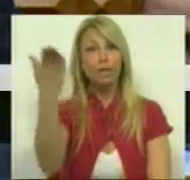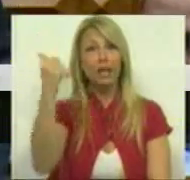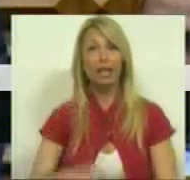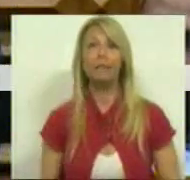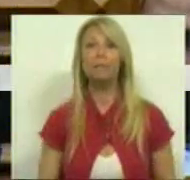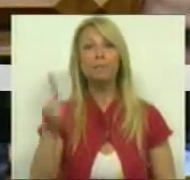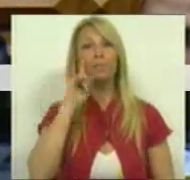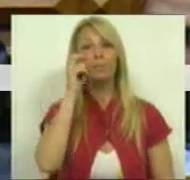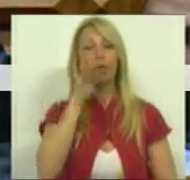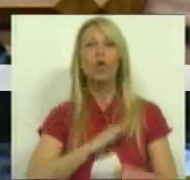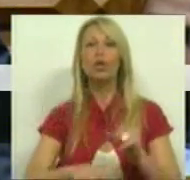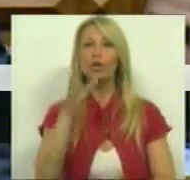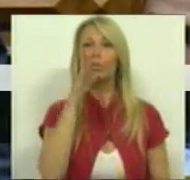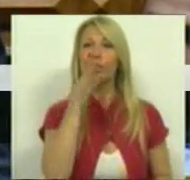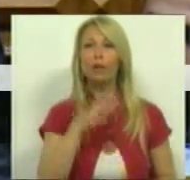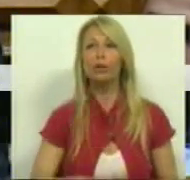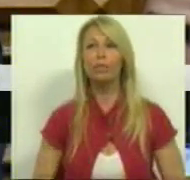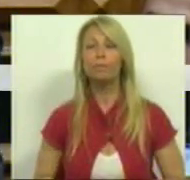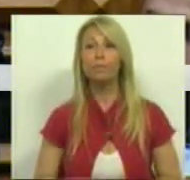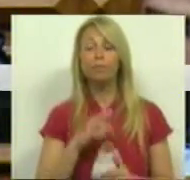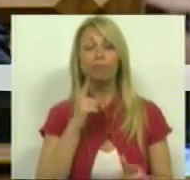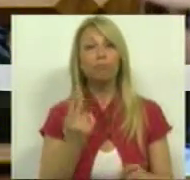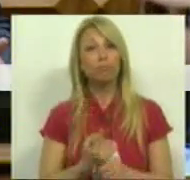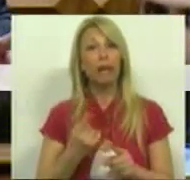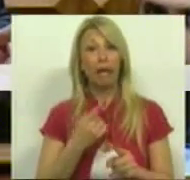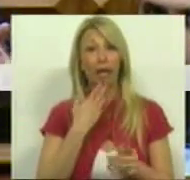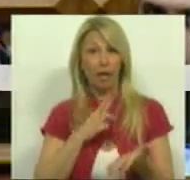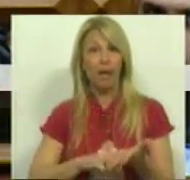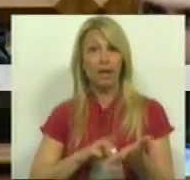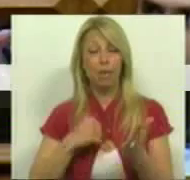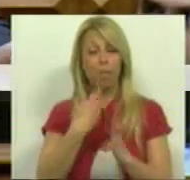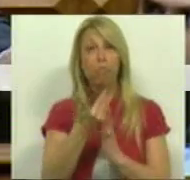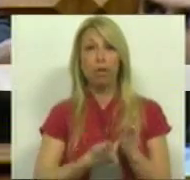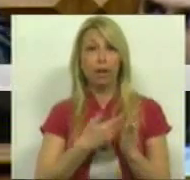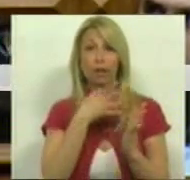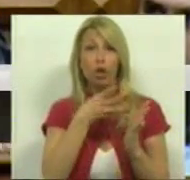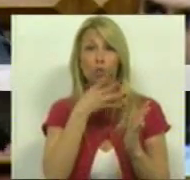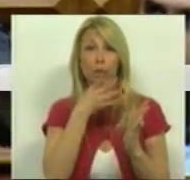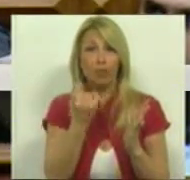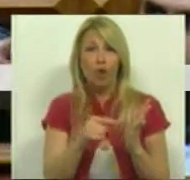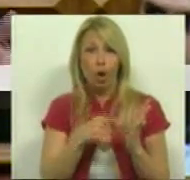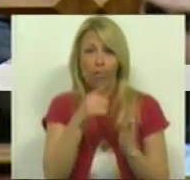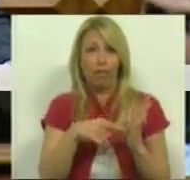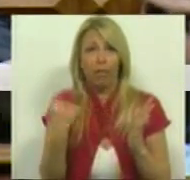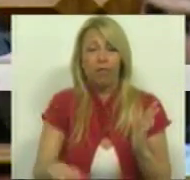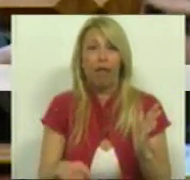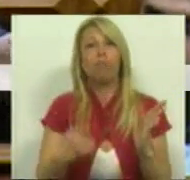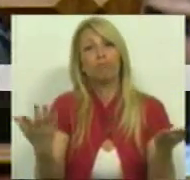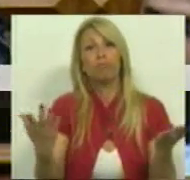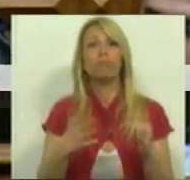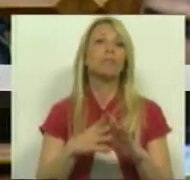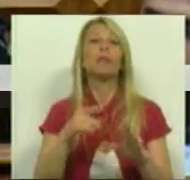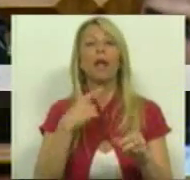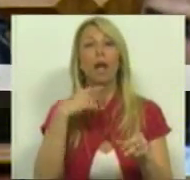Senhoras Deputadas, Srs. Deputados, a razão da petição explica-se por ela própria, a causa é muito objetiva.